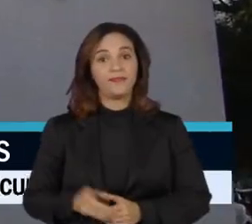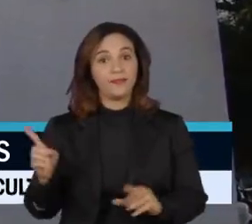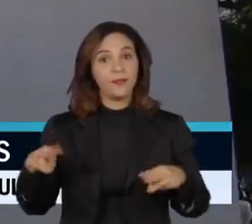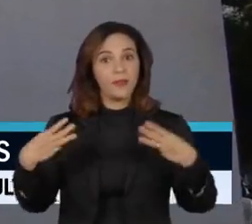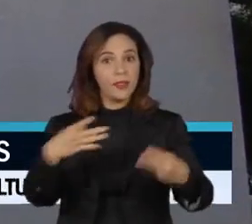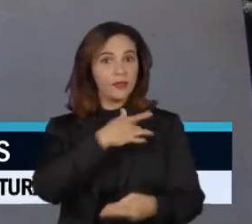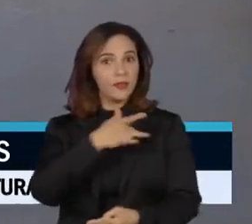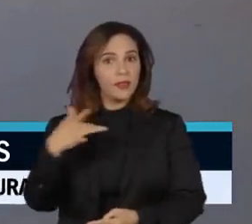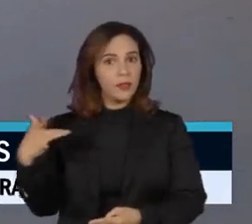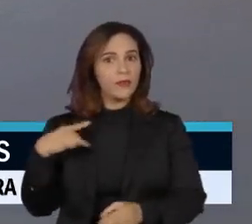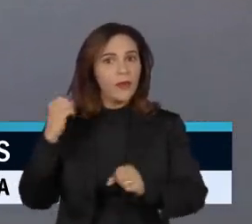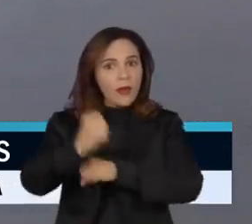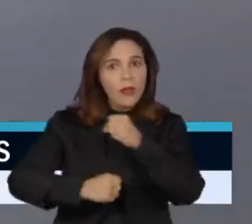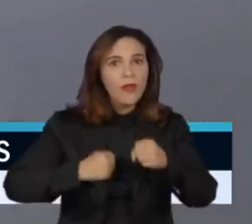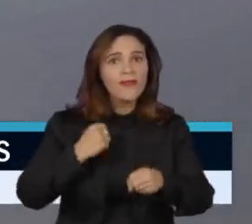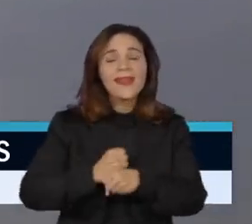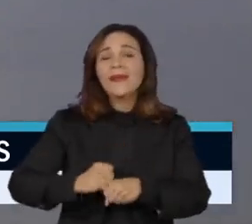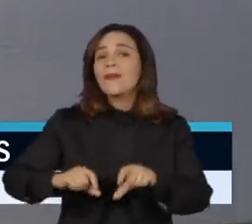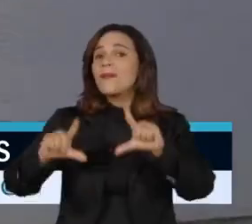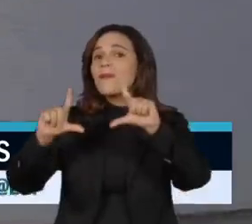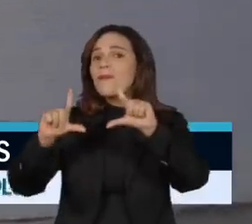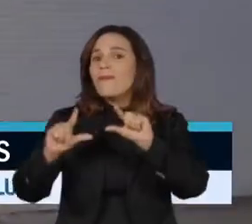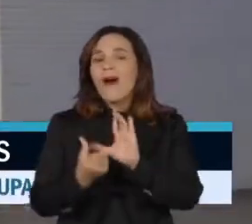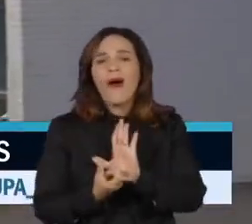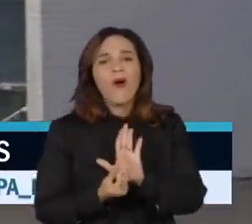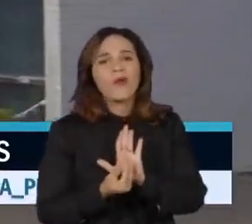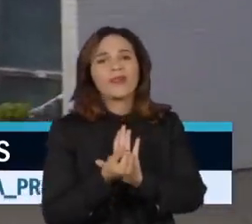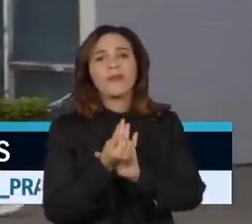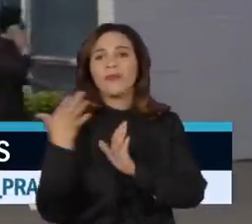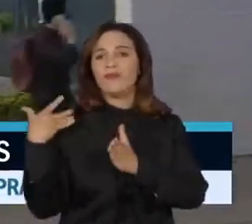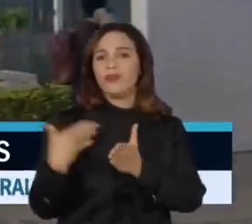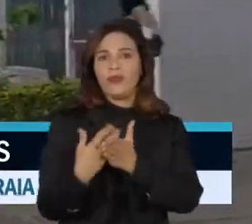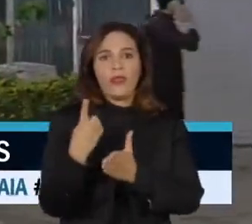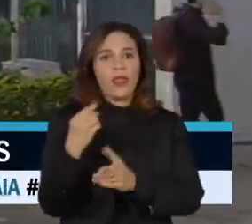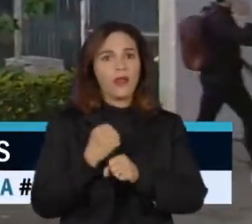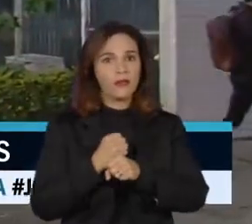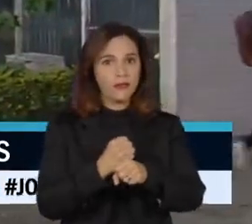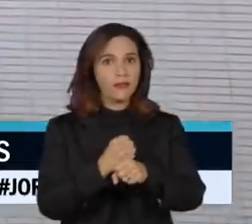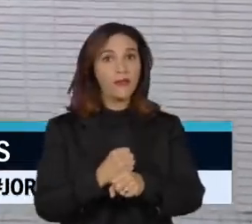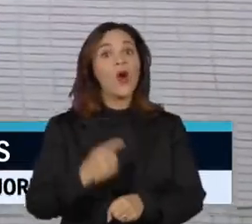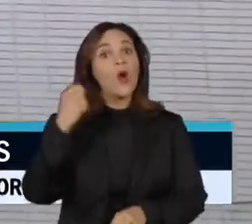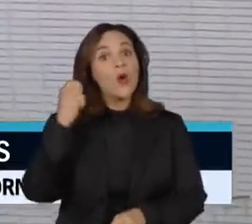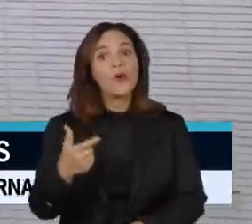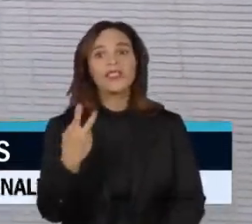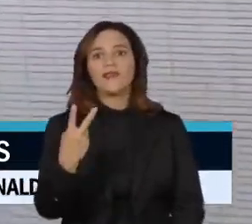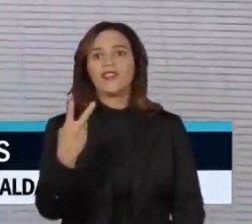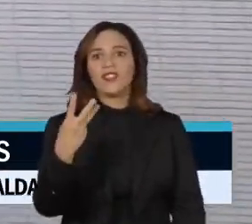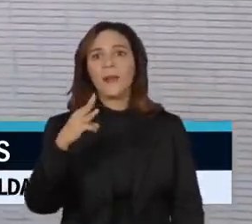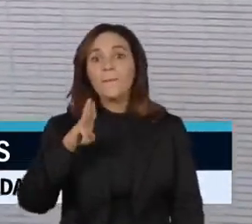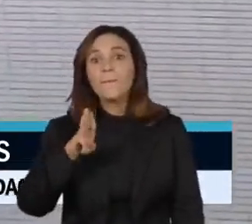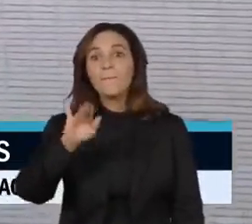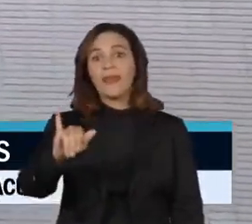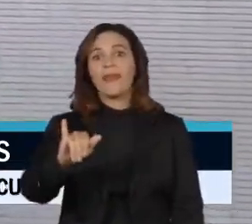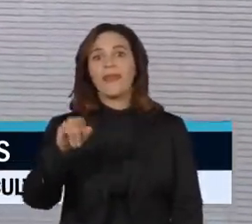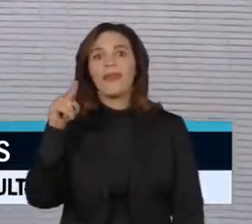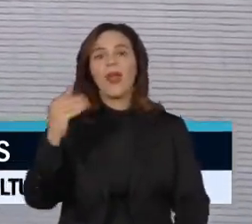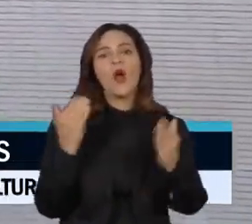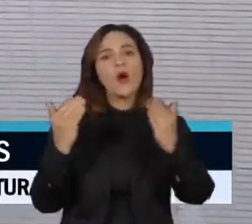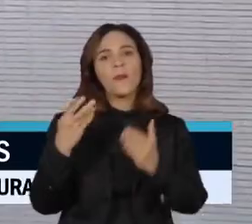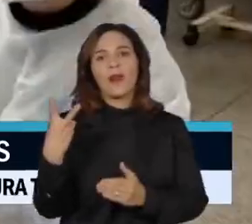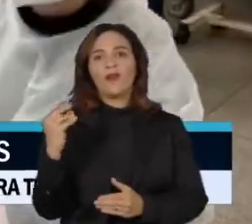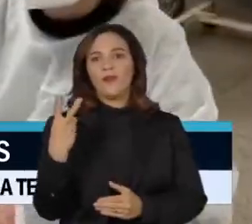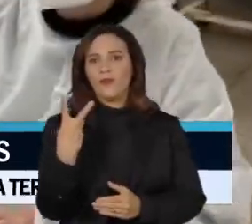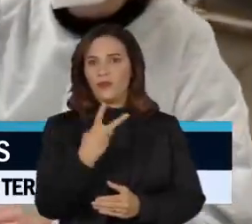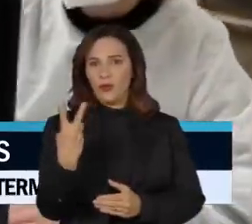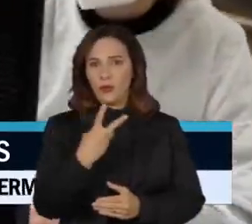da Saúde pode ter no ano que vem o menor orçamento dos últimos 10 anos. Redução de quase 23 bilhões de reais em relação a 2022.